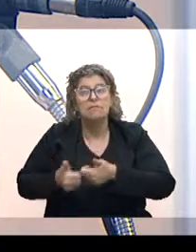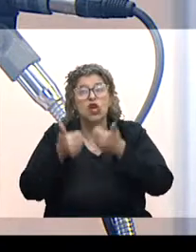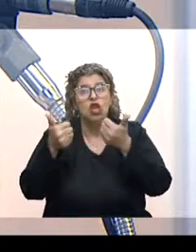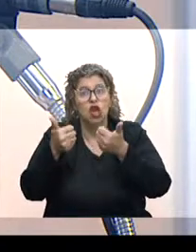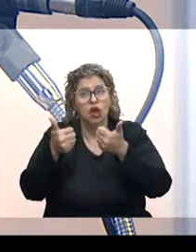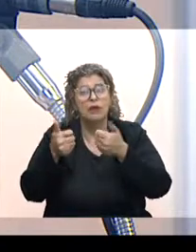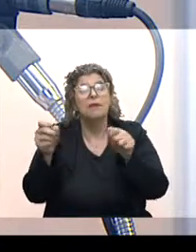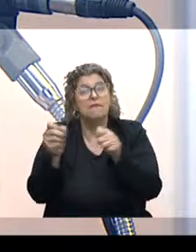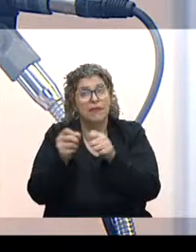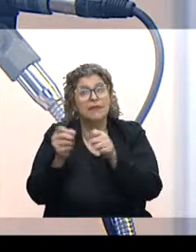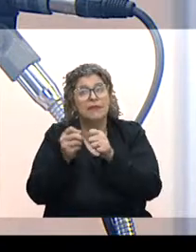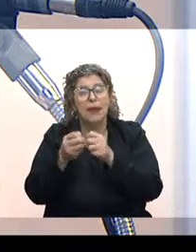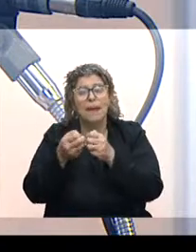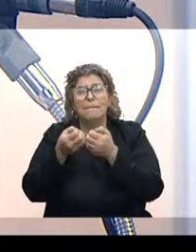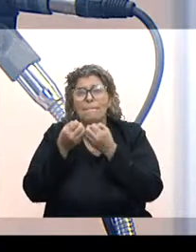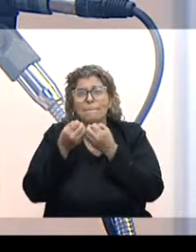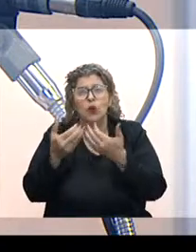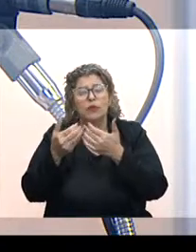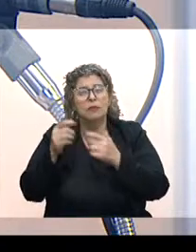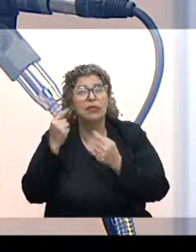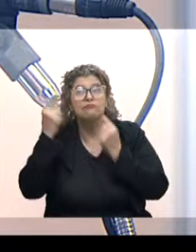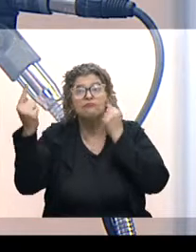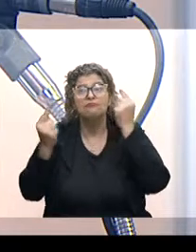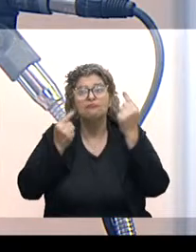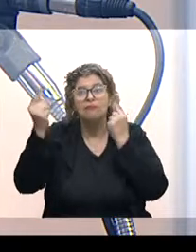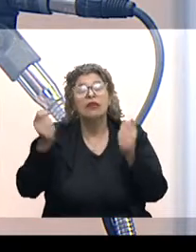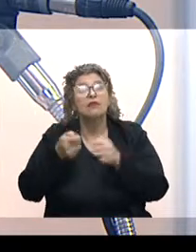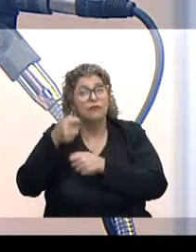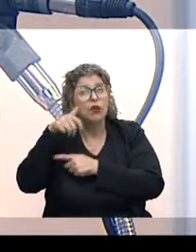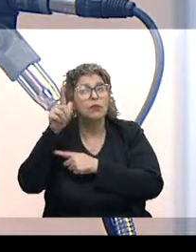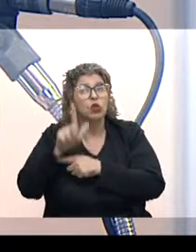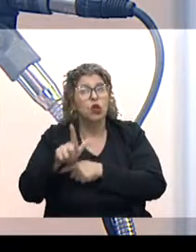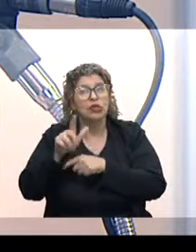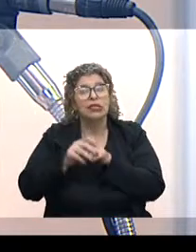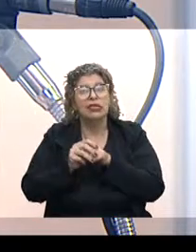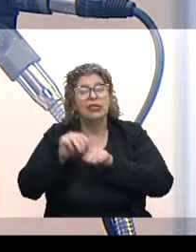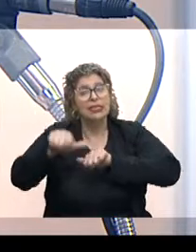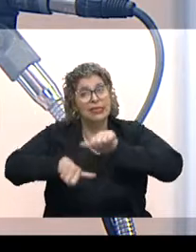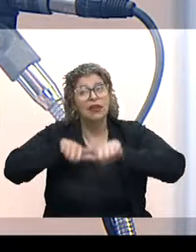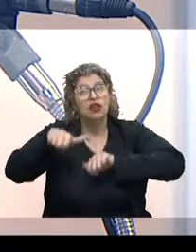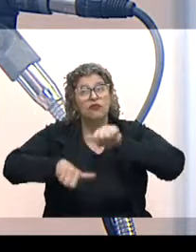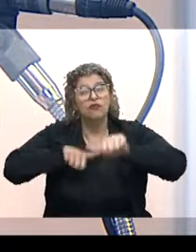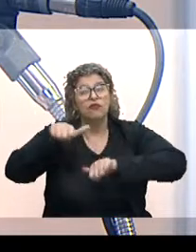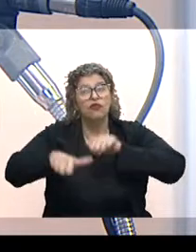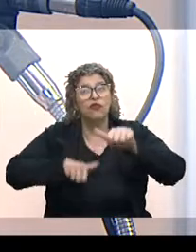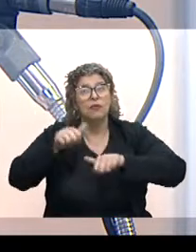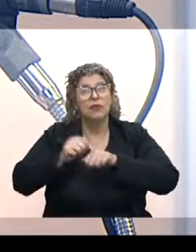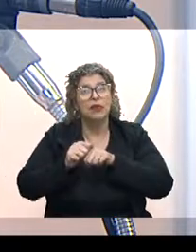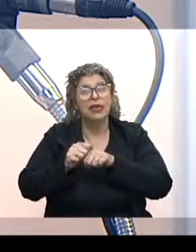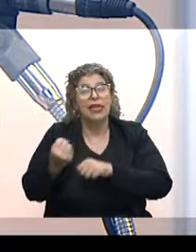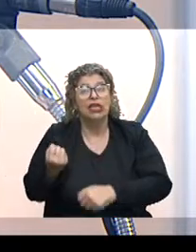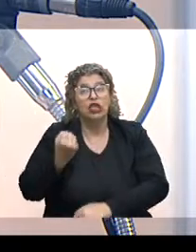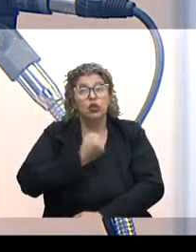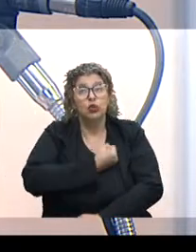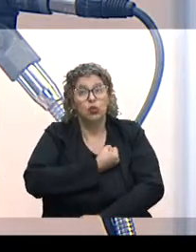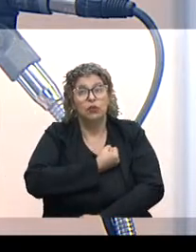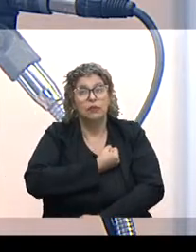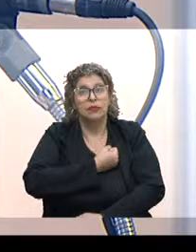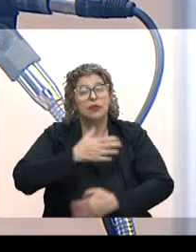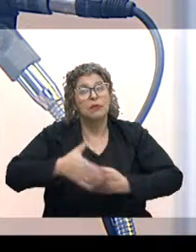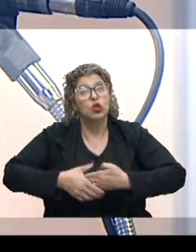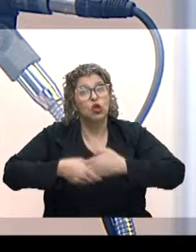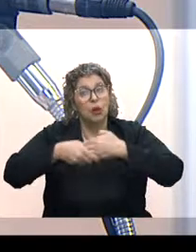nós temos para fazer bons planos de ação, nós vamos conseguir transformar estes números. Meus